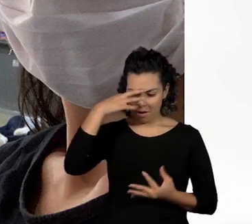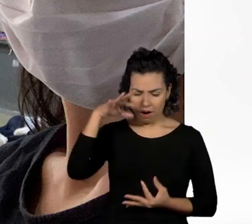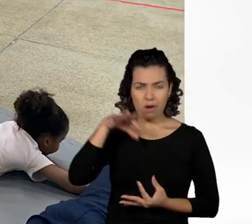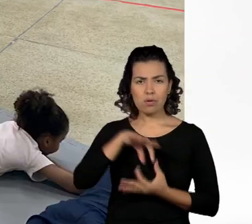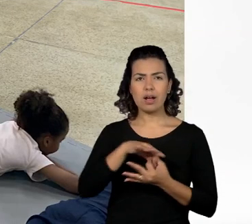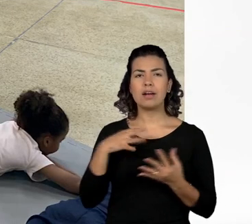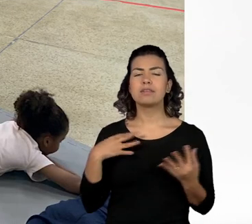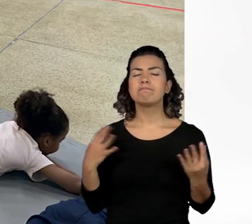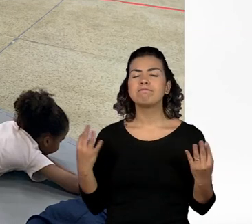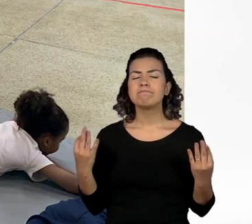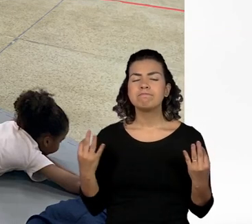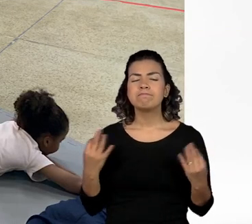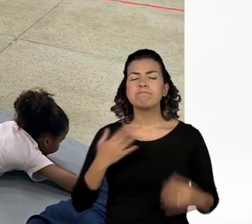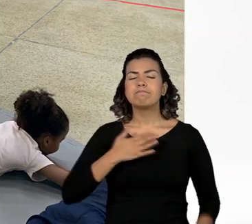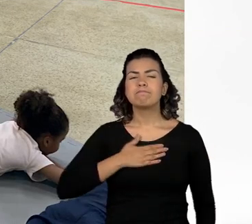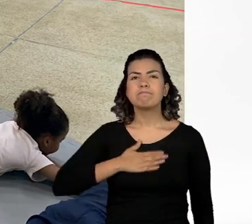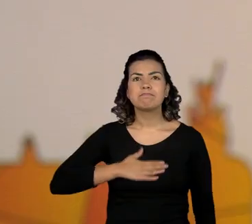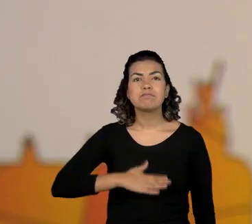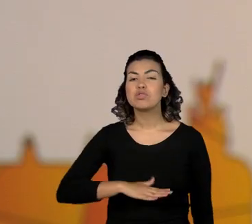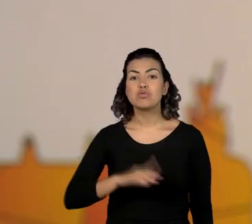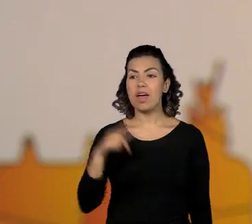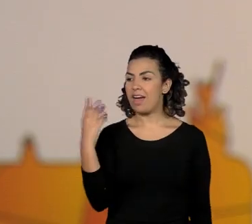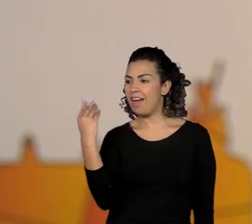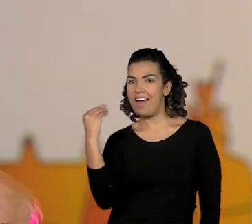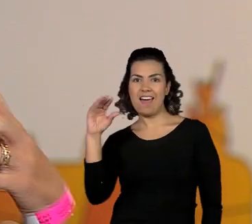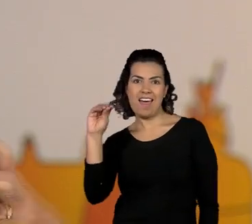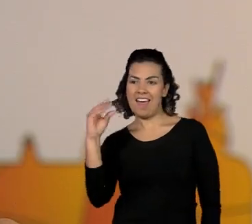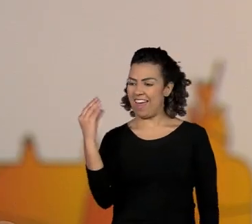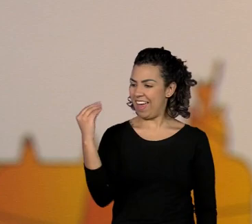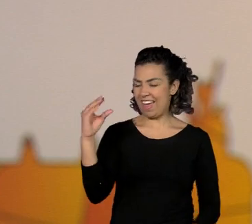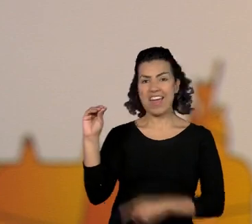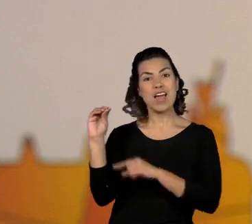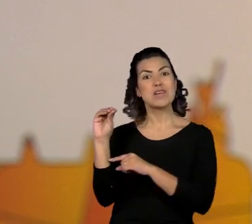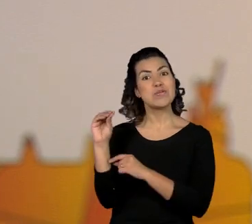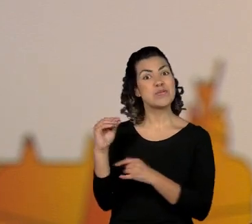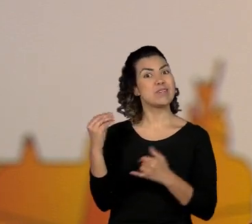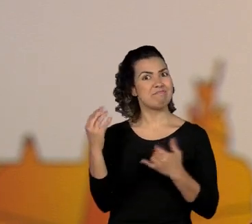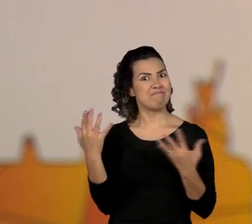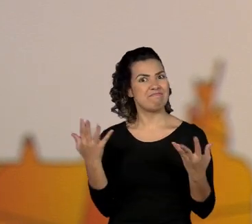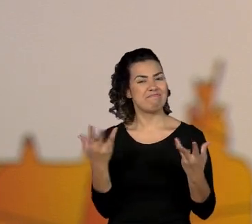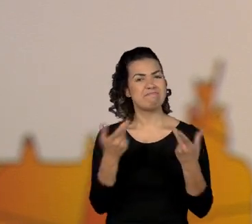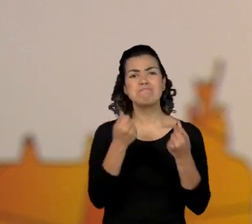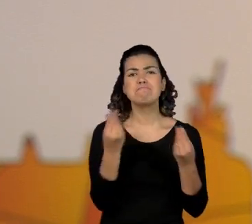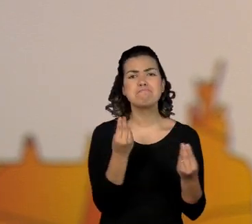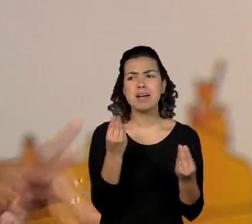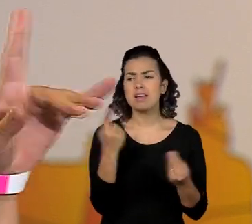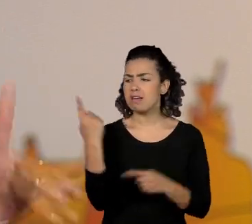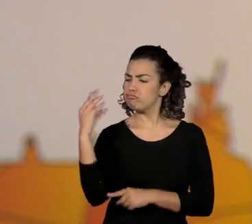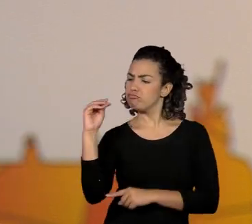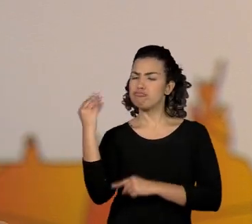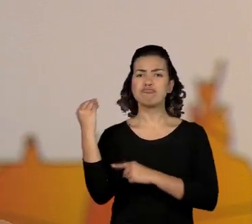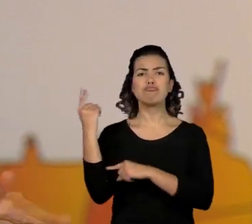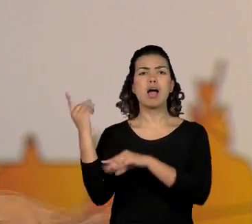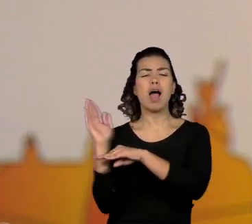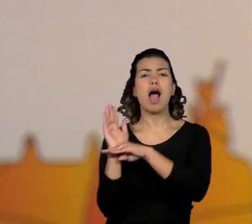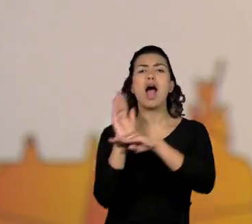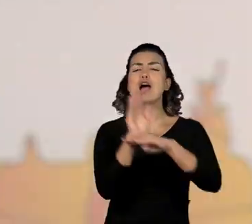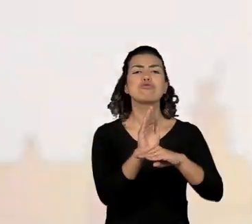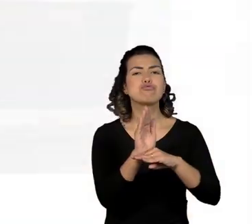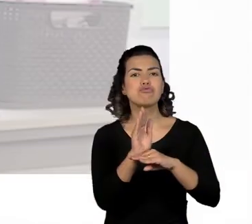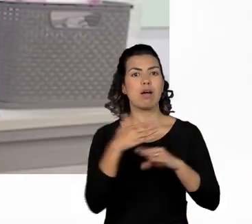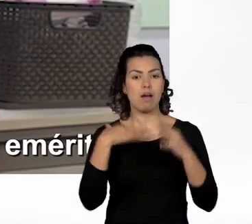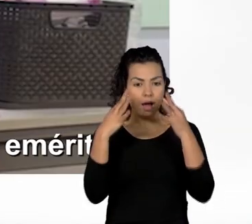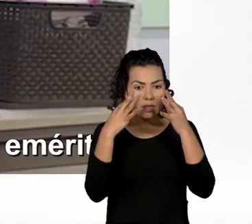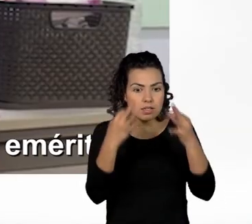escolhi três fantoches que são mágicos para falar da concentração, do foco e o coelho quietinho, que é o